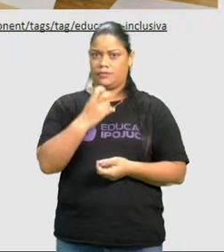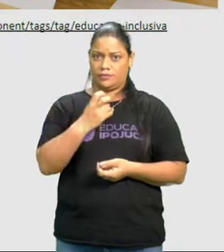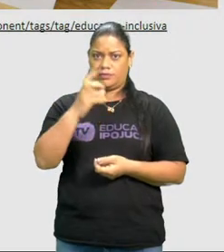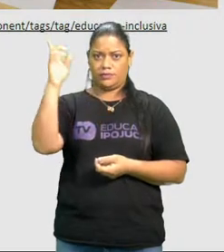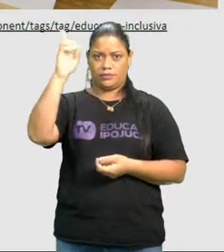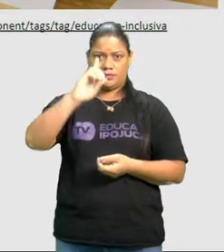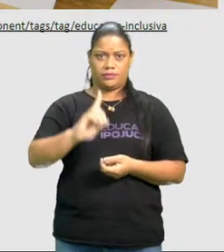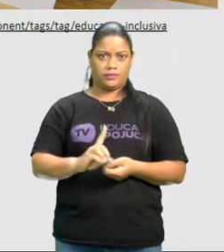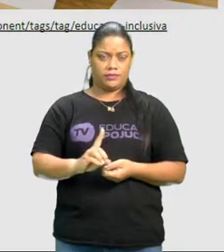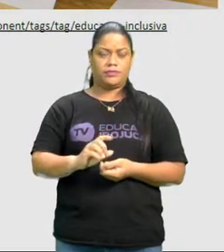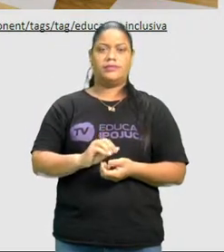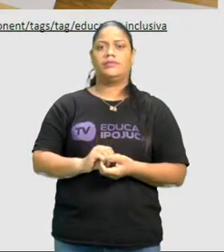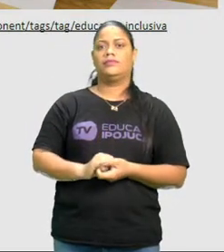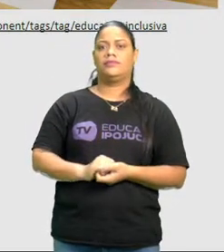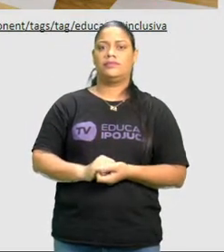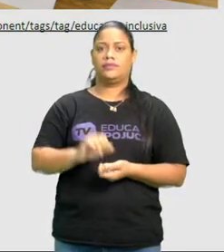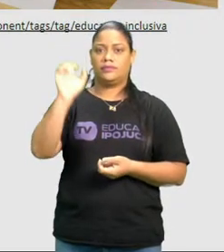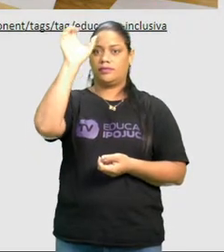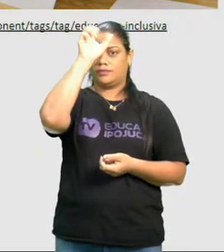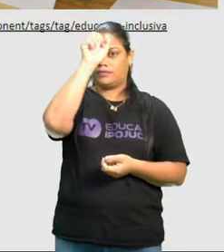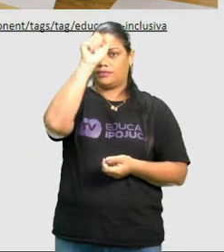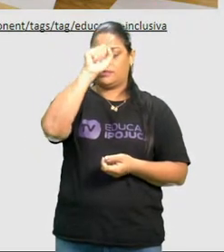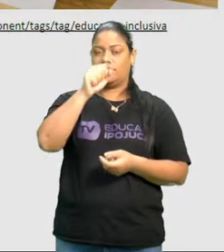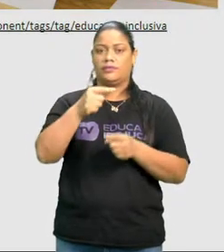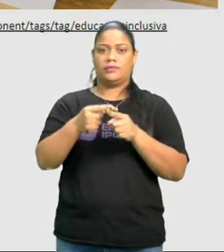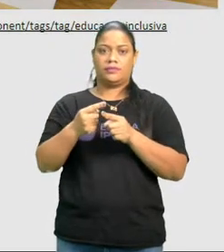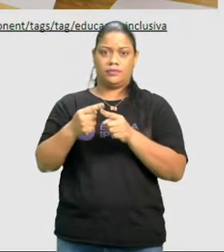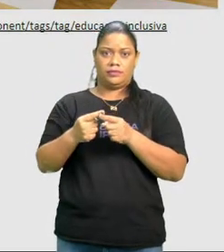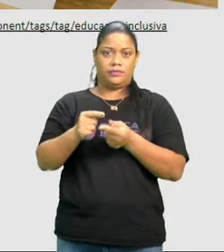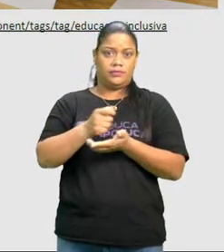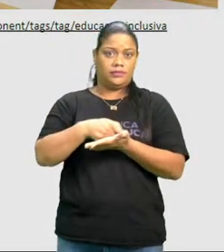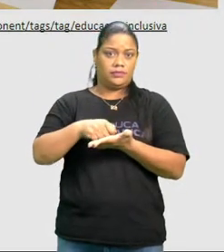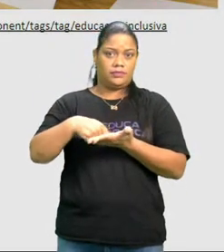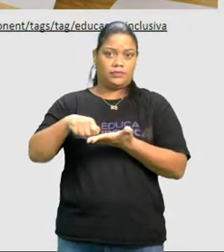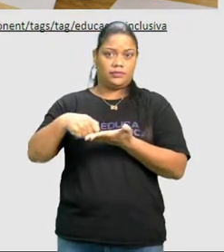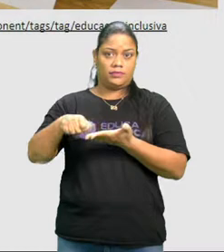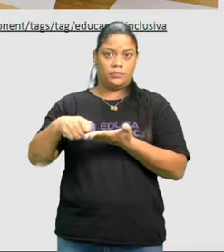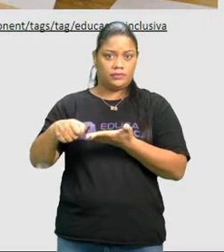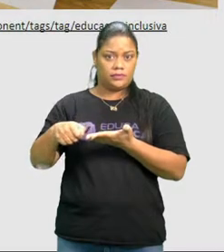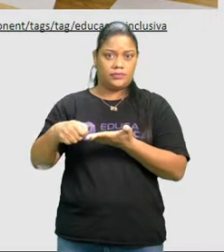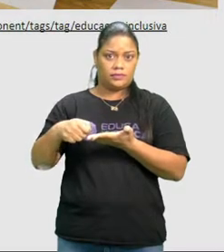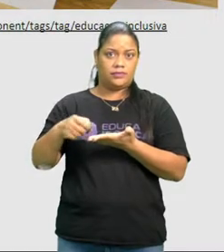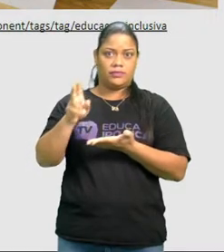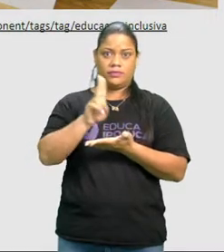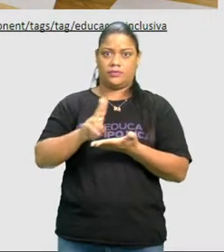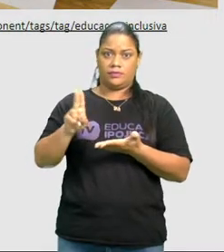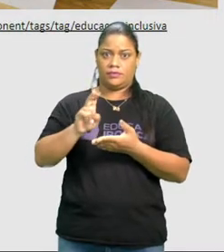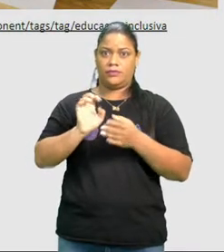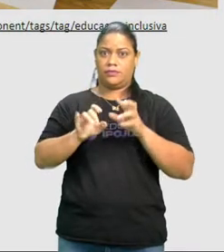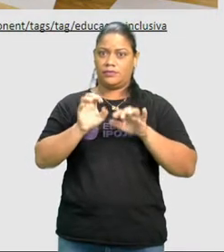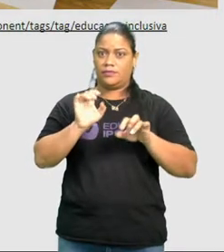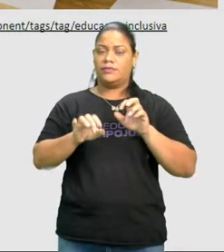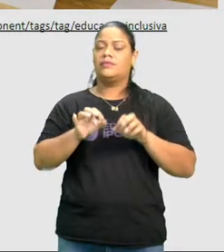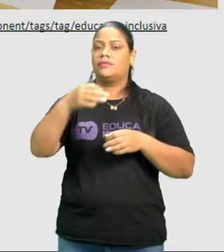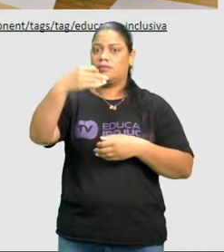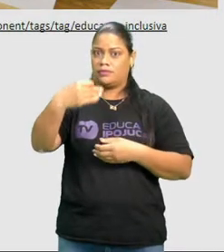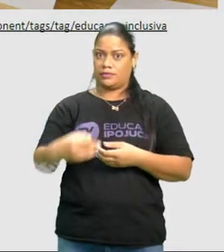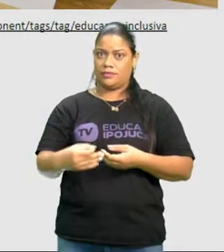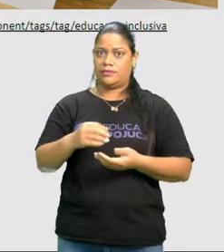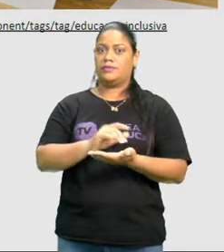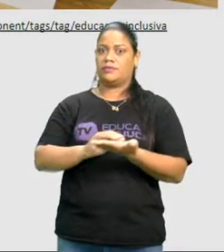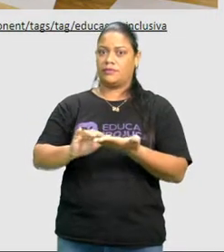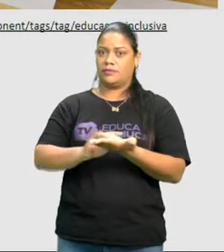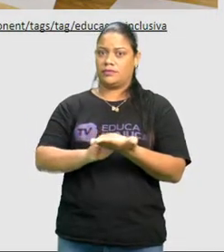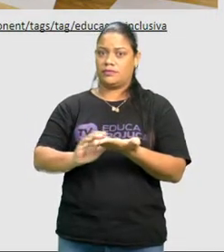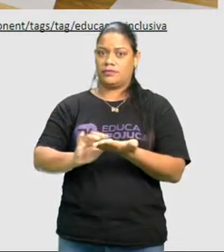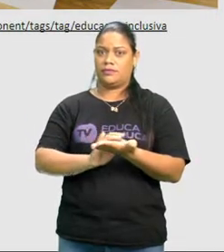visual, têm a aprender, porque é aquela escrita que tem que utilizar a máquina específica para isso e que ele vai